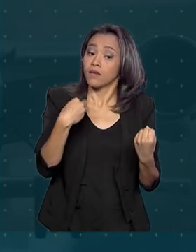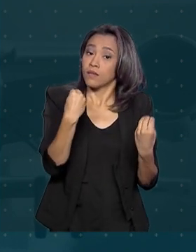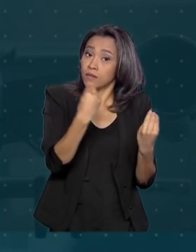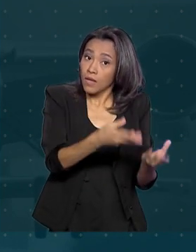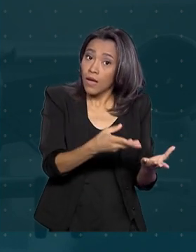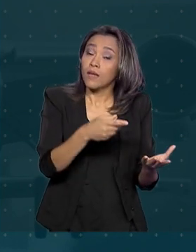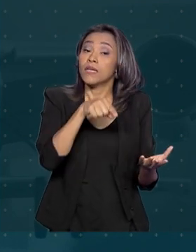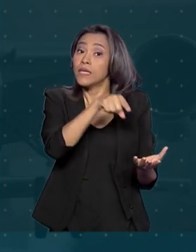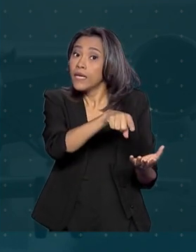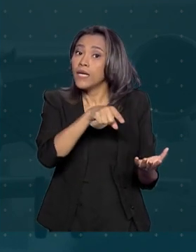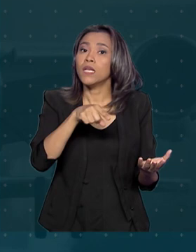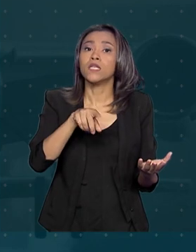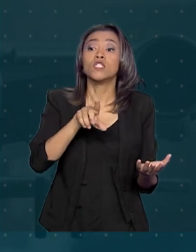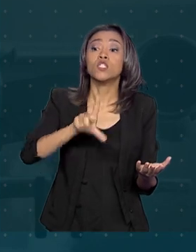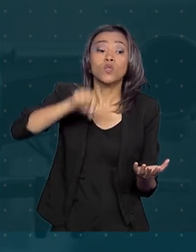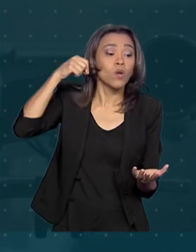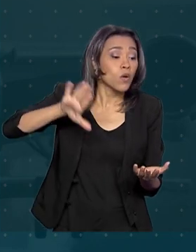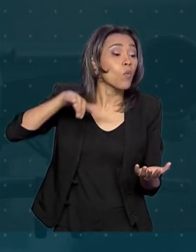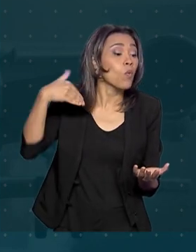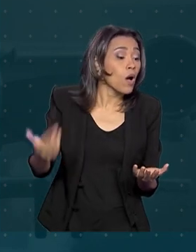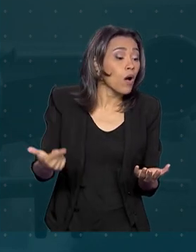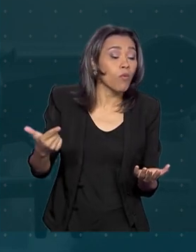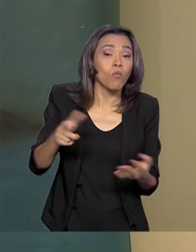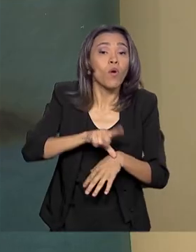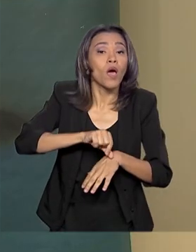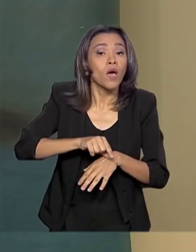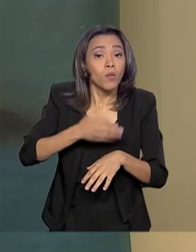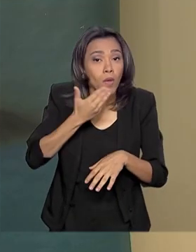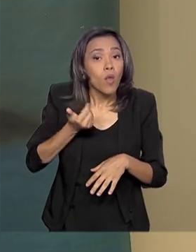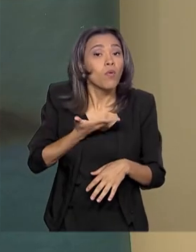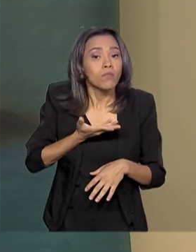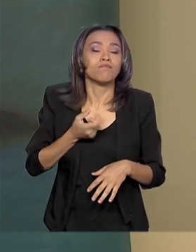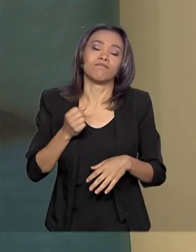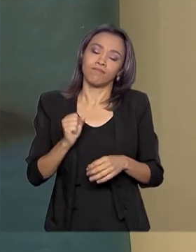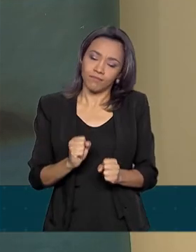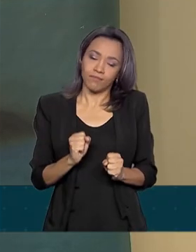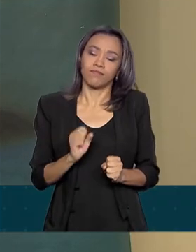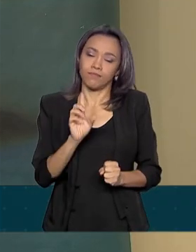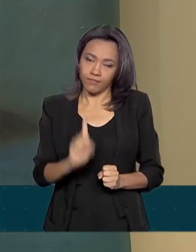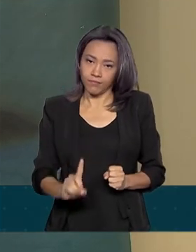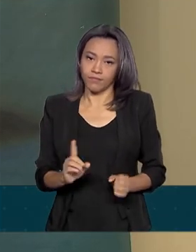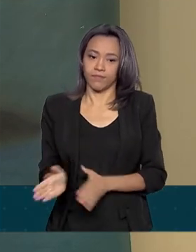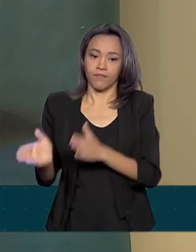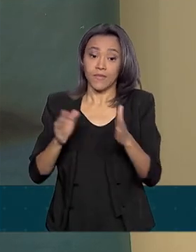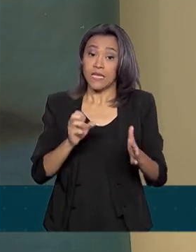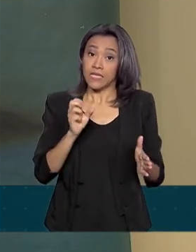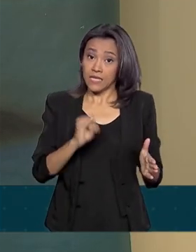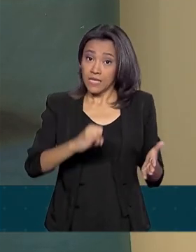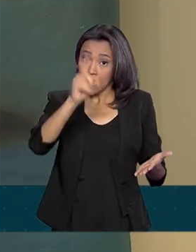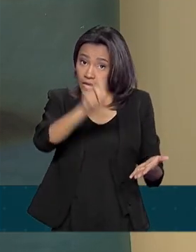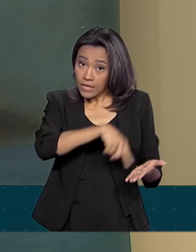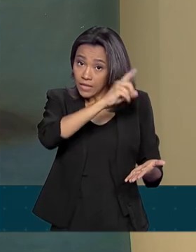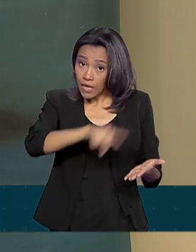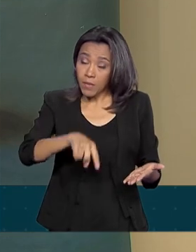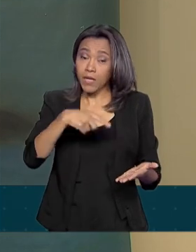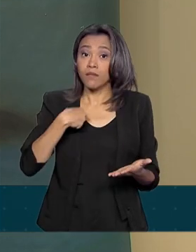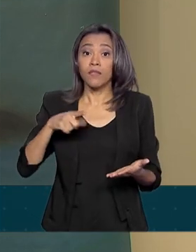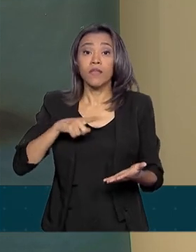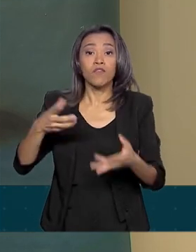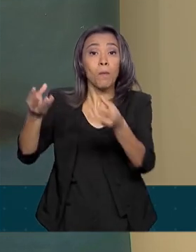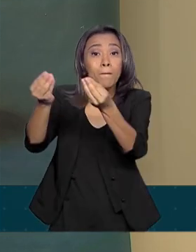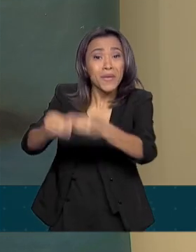a ele prioridade de embarque no voo mais próximo. Se desse cancelamento houver um prejuízo no sentido de perda de um